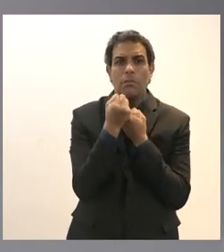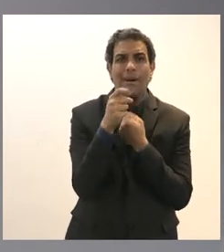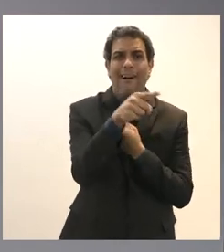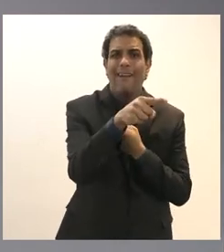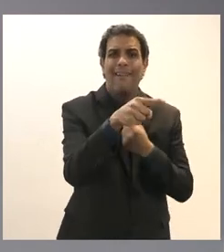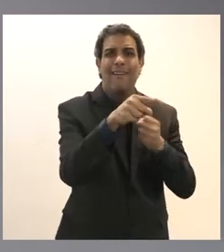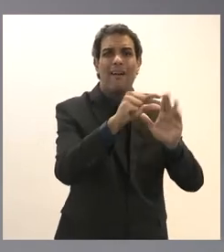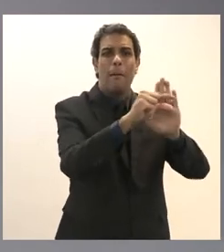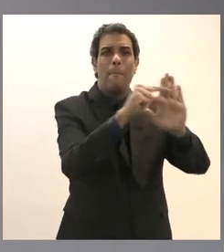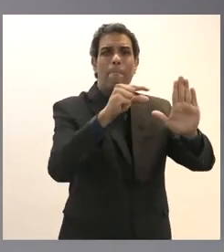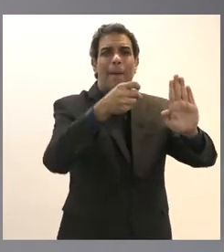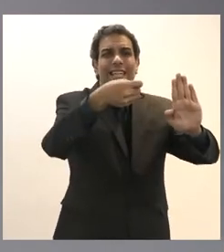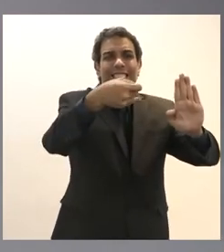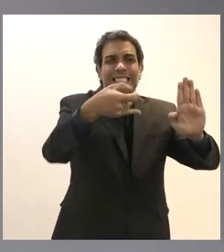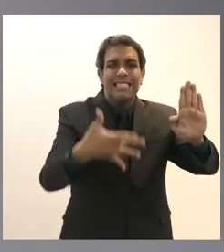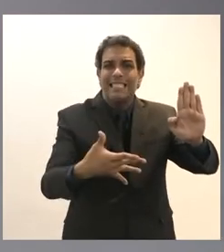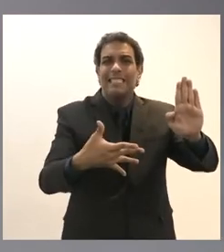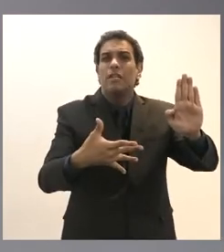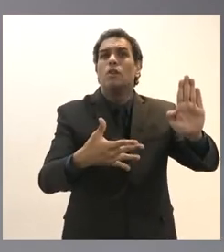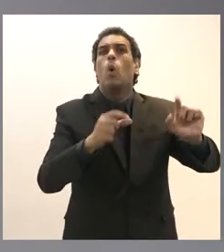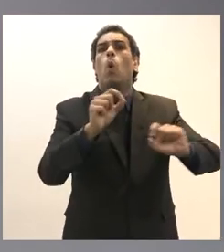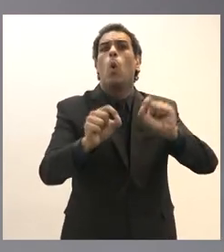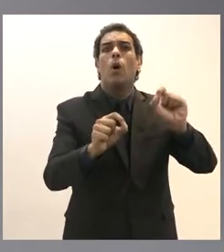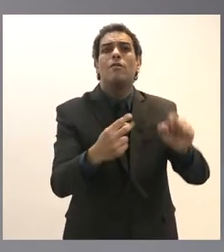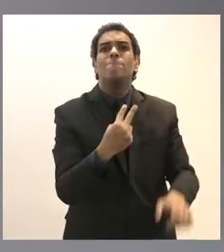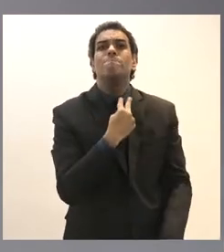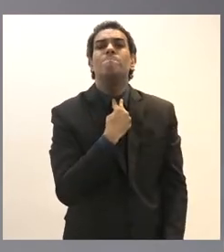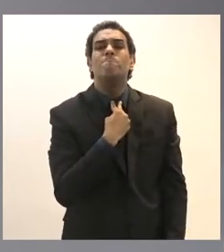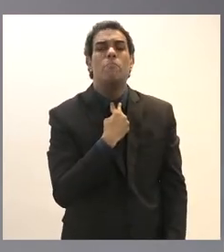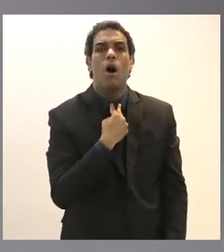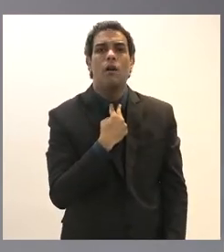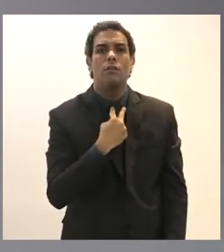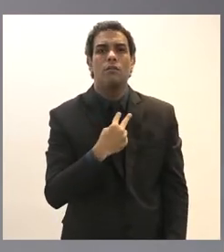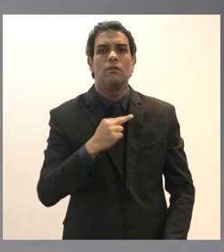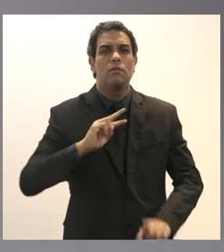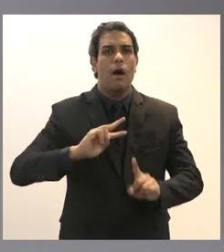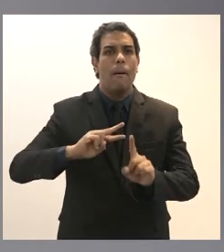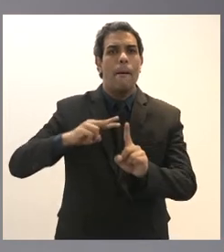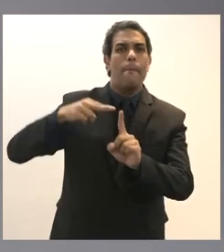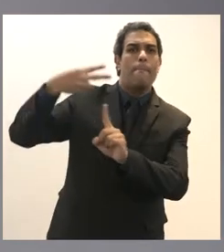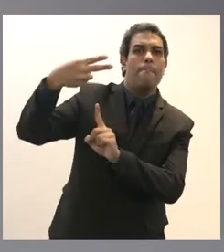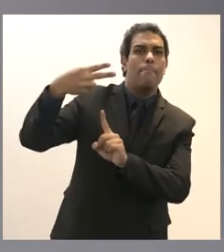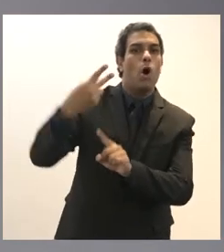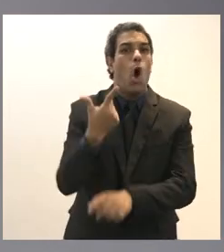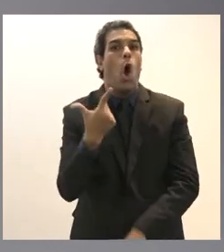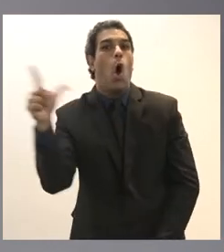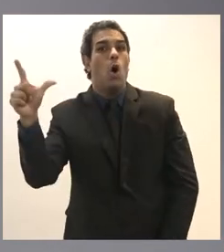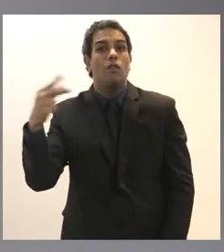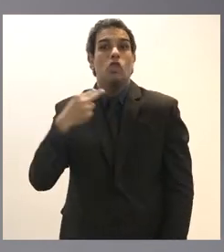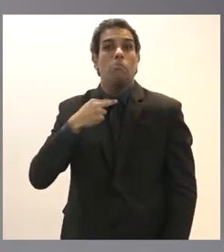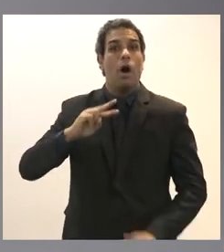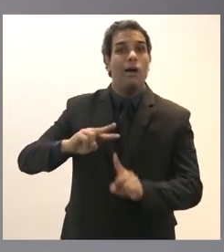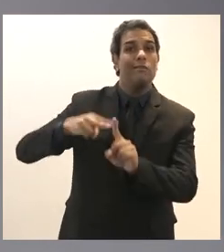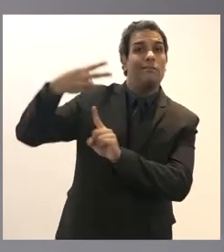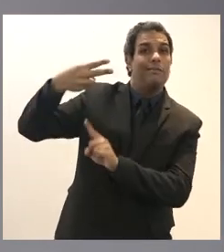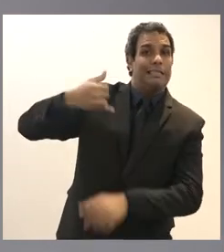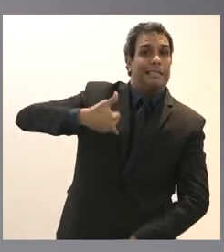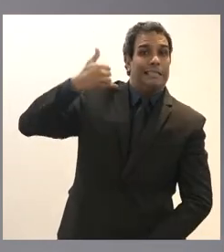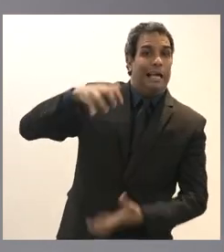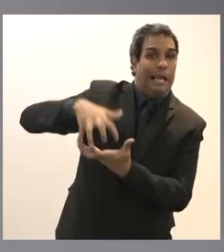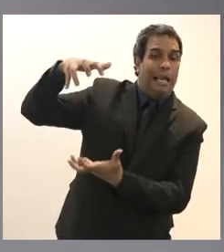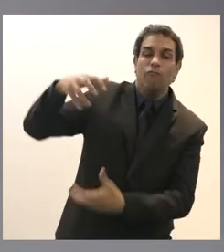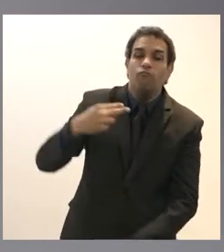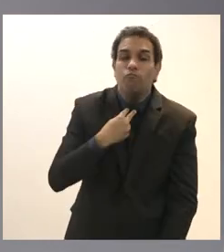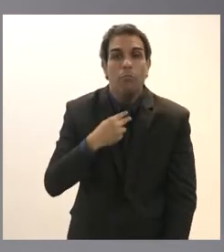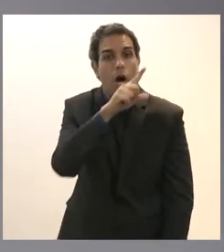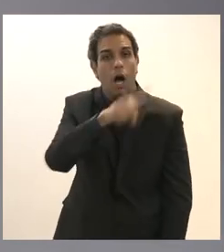a promoção por antiguidade tem que ter outros critérios porque no fundo